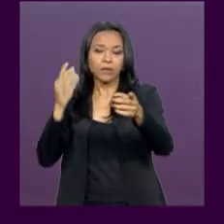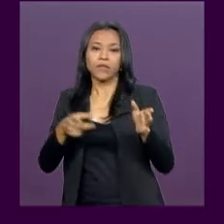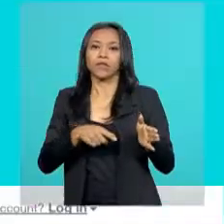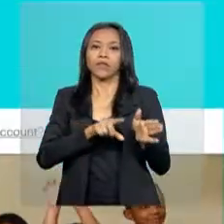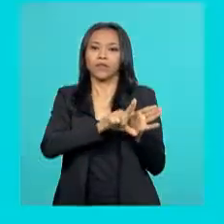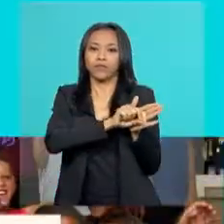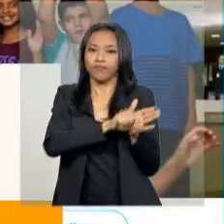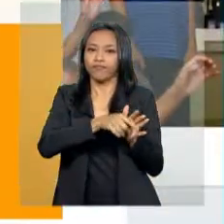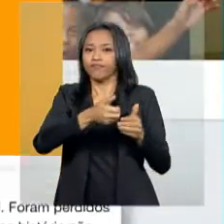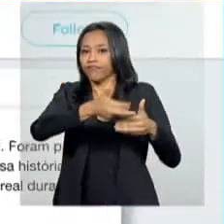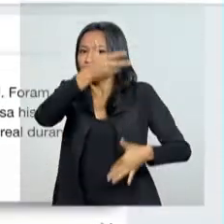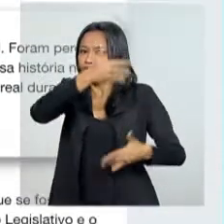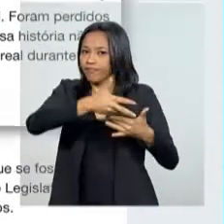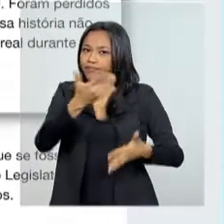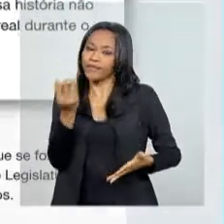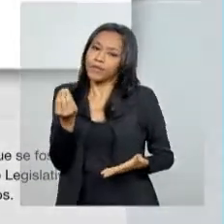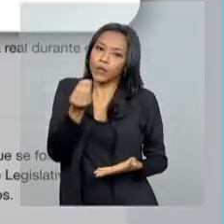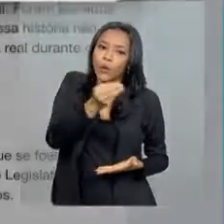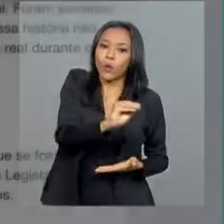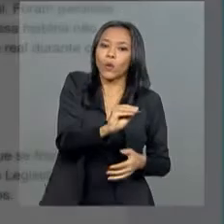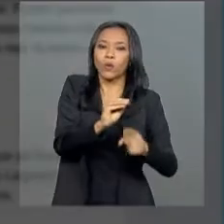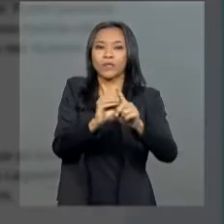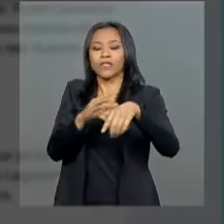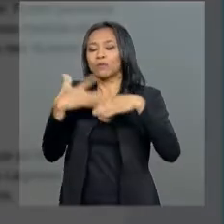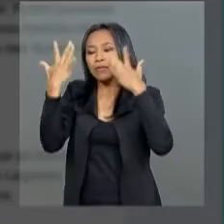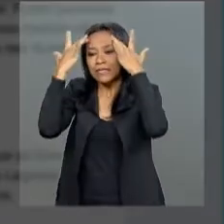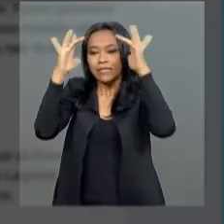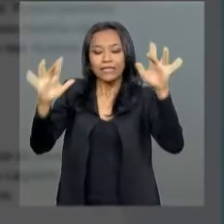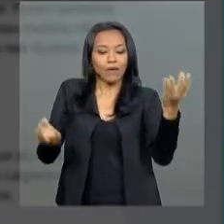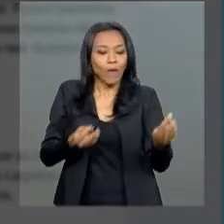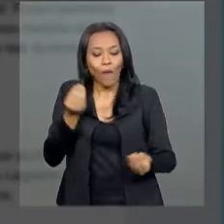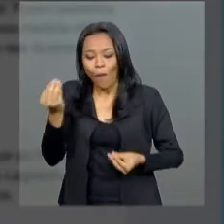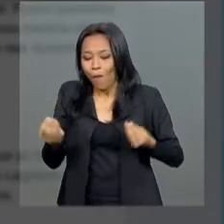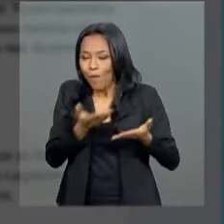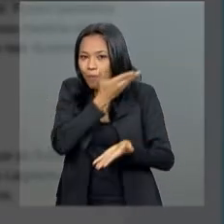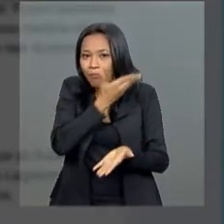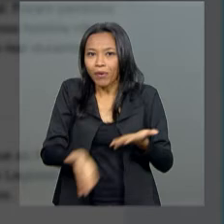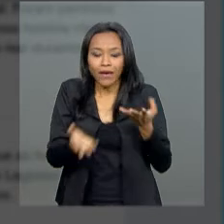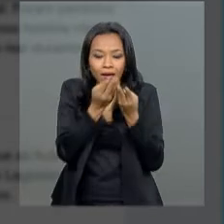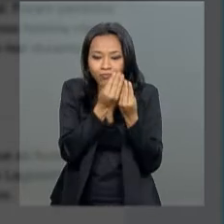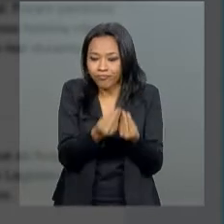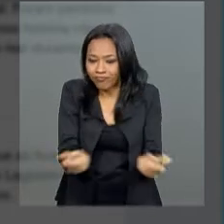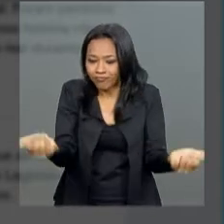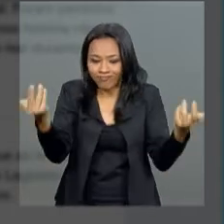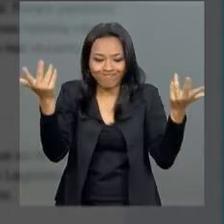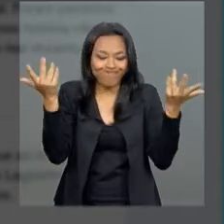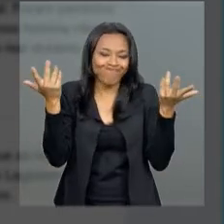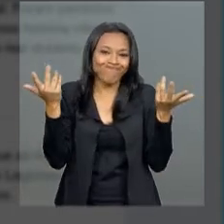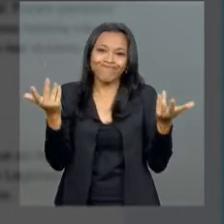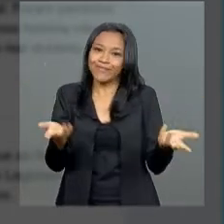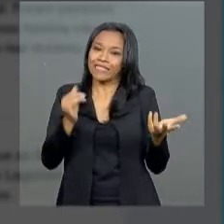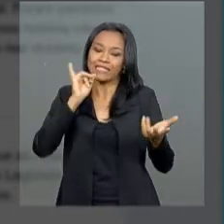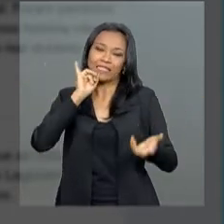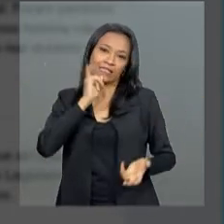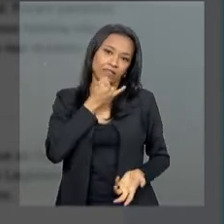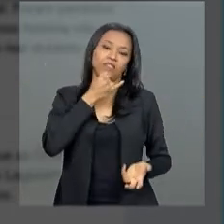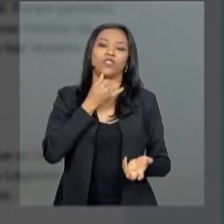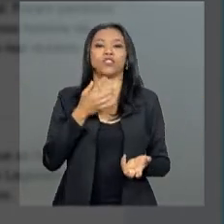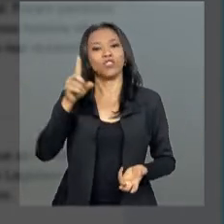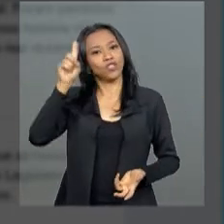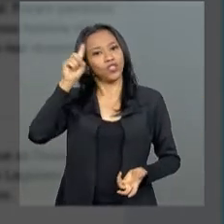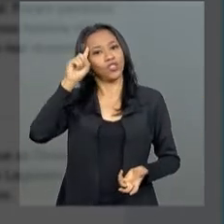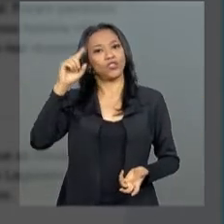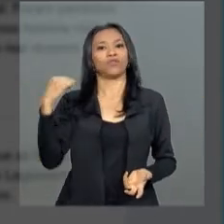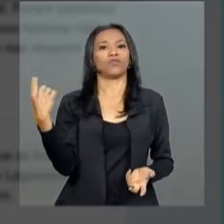perda do acervo do Museu Nacional é incalculável para o Brasil. Na nota, ele diz que foi um trágico dia para